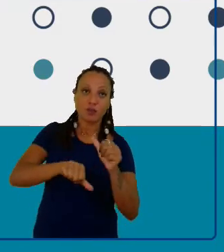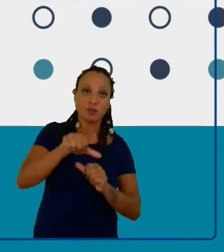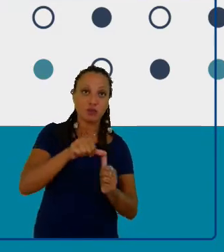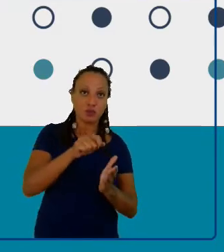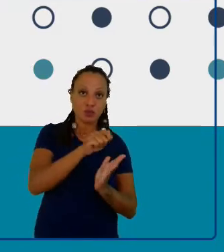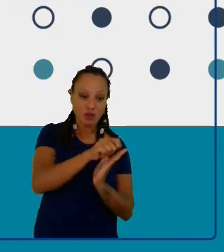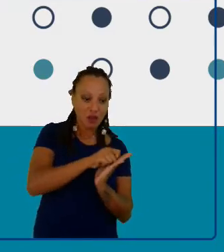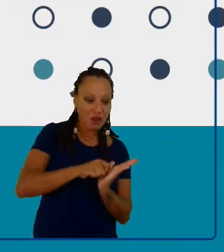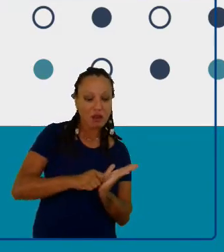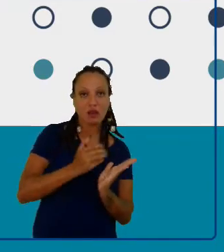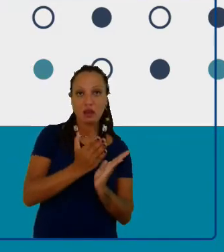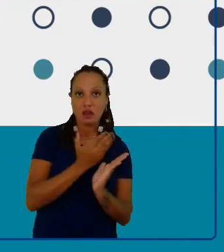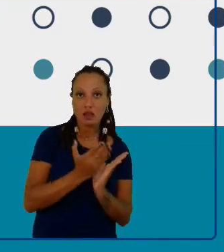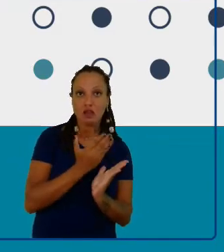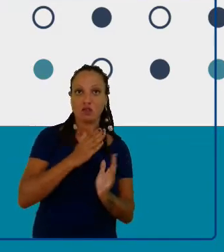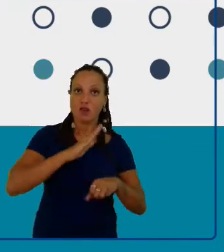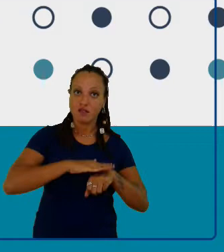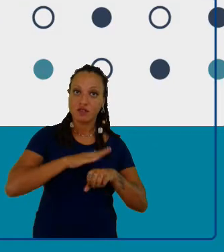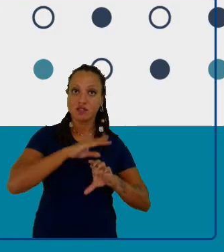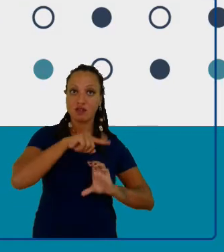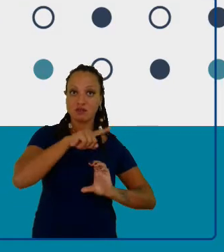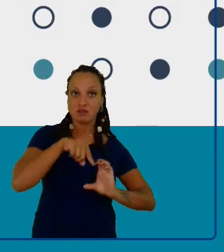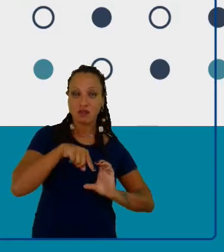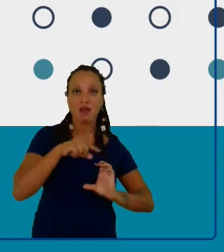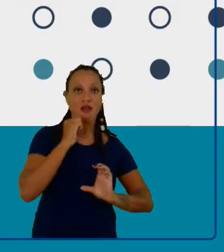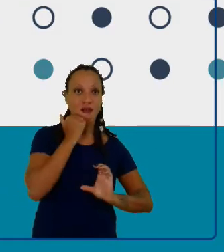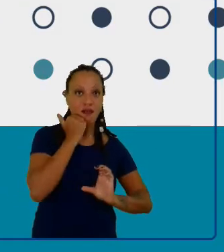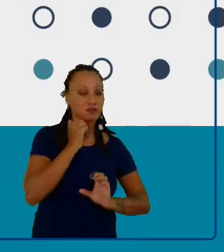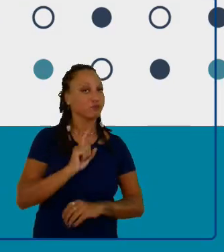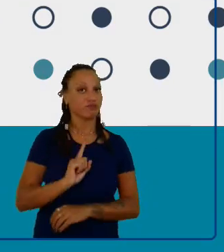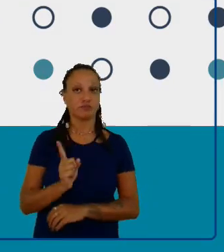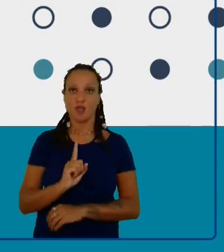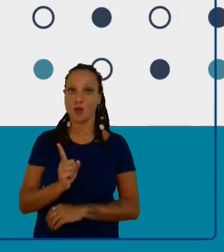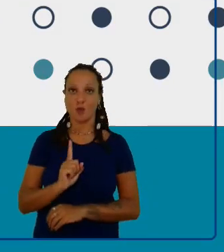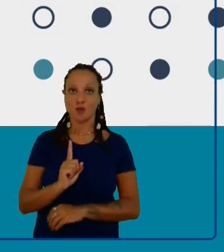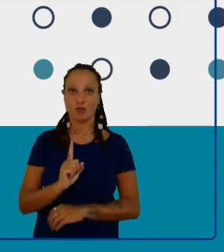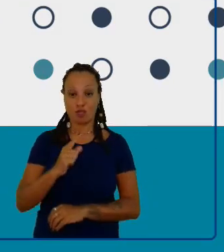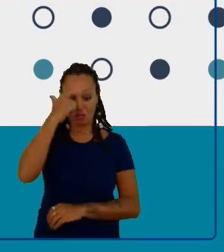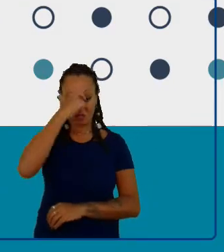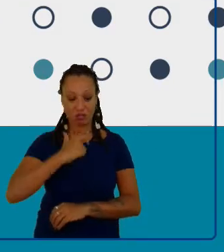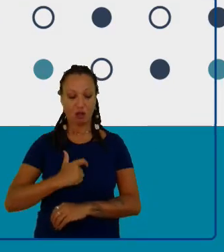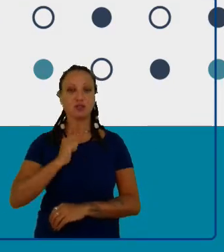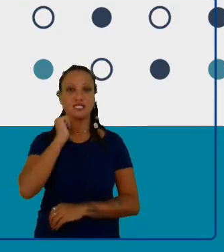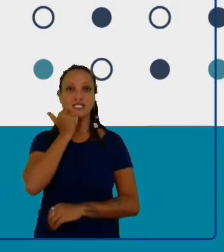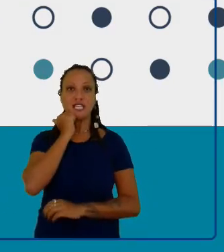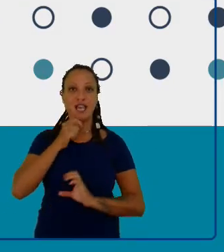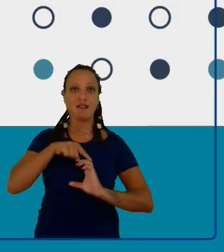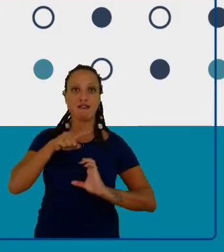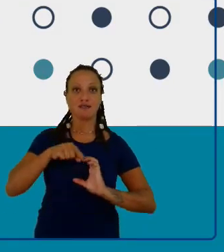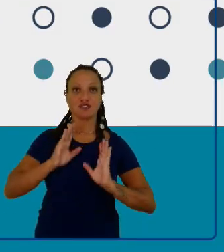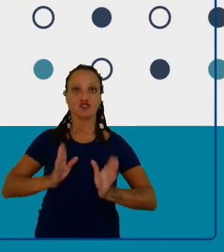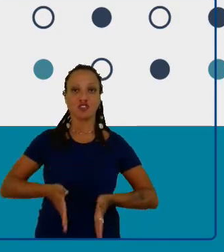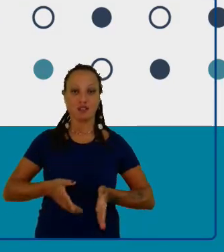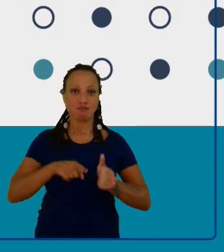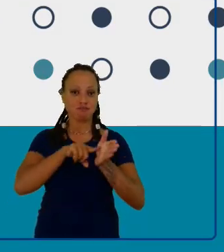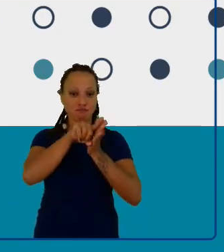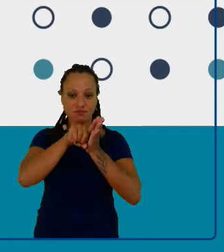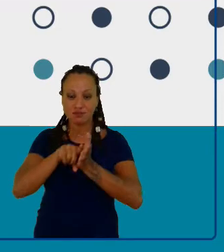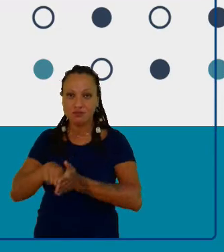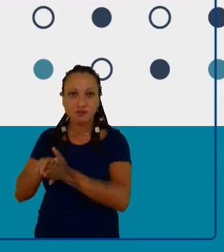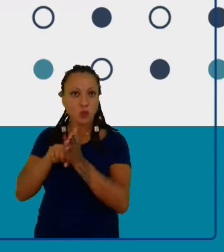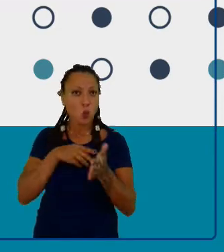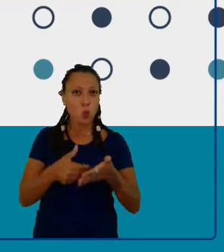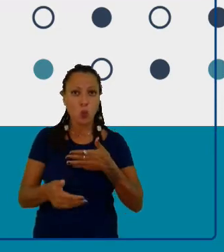livro para fazer ciência da escola. Não. Você é um ser da ciência e isso está em todos os momentos